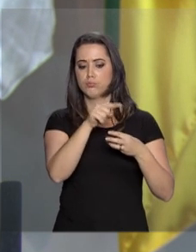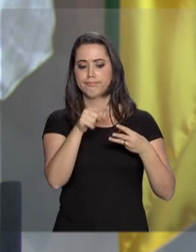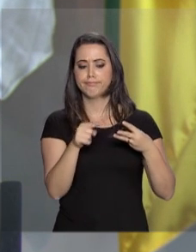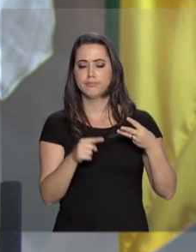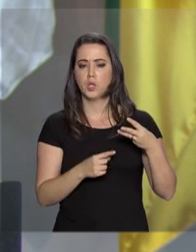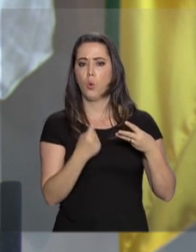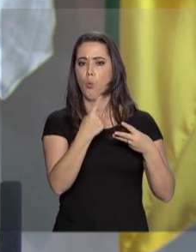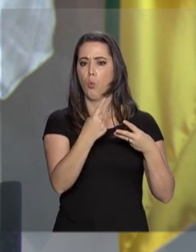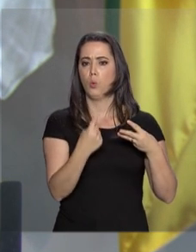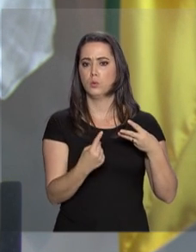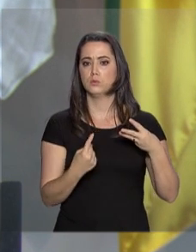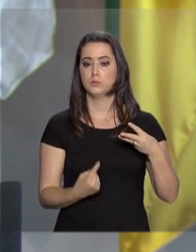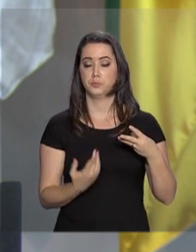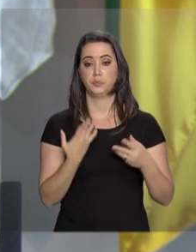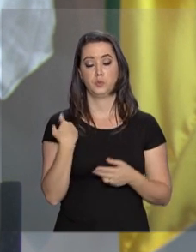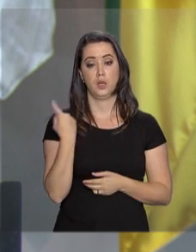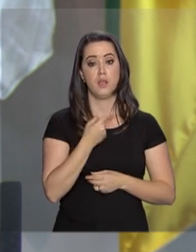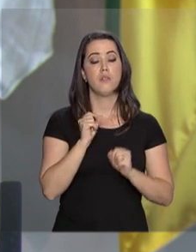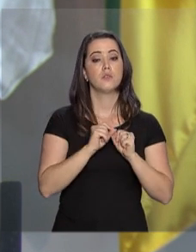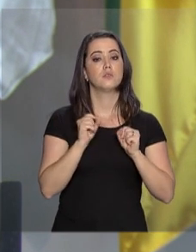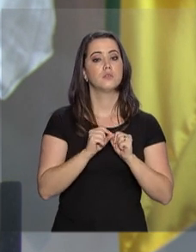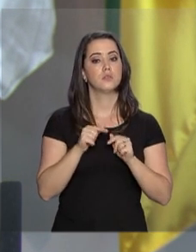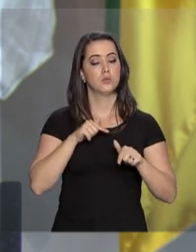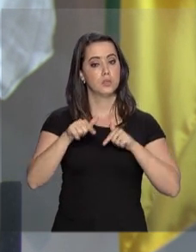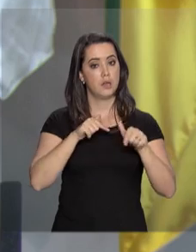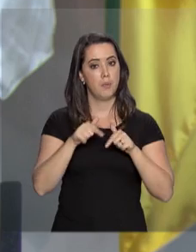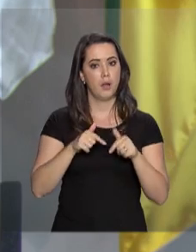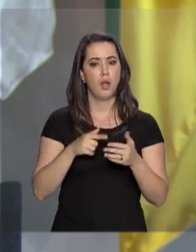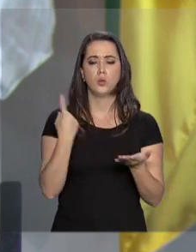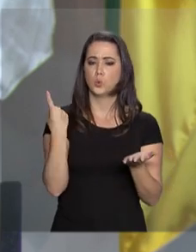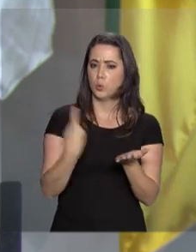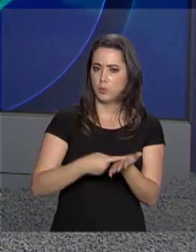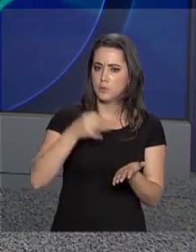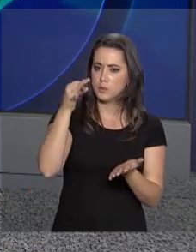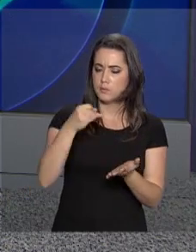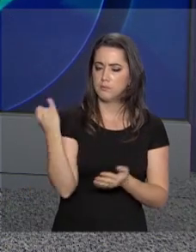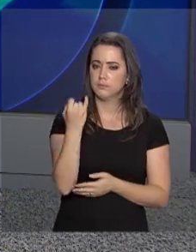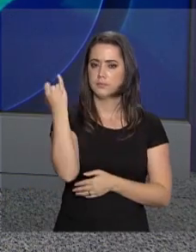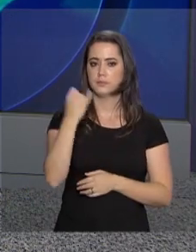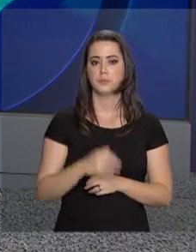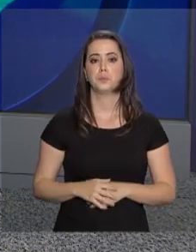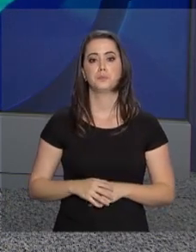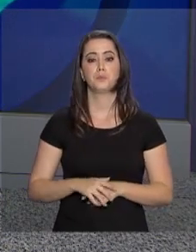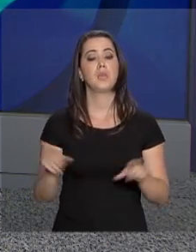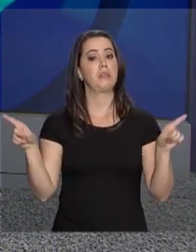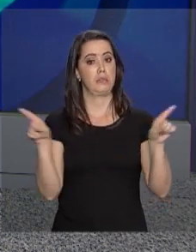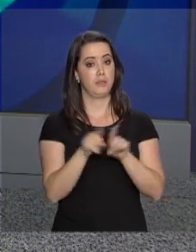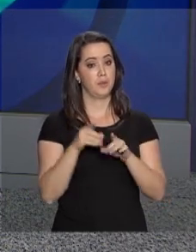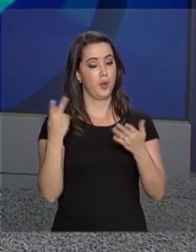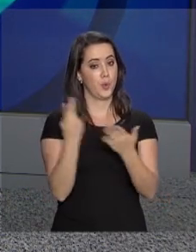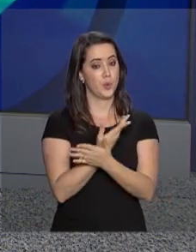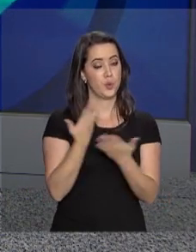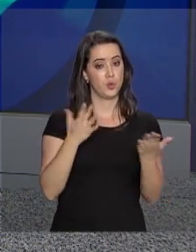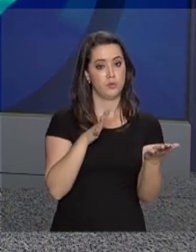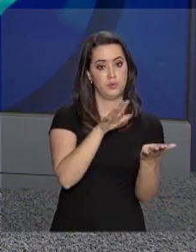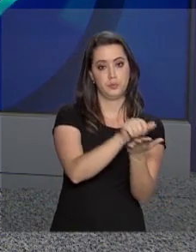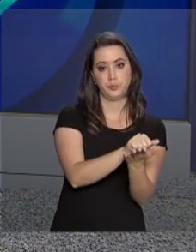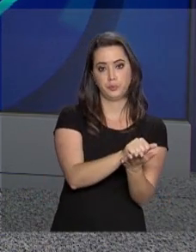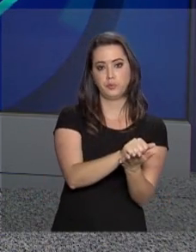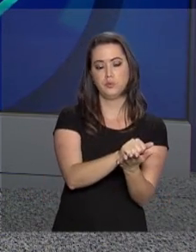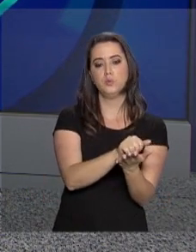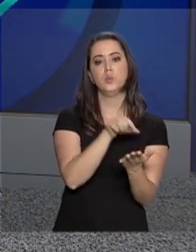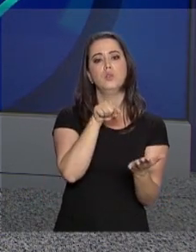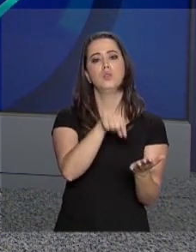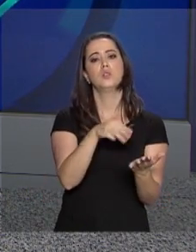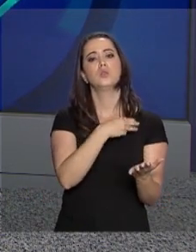área, e que vão fazer, vão cumprir um papel muito importante. E também foi realizada hoje a cerimônia